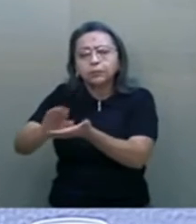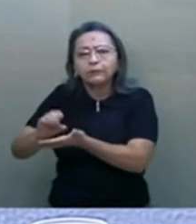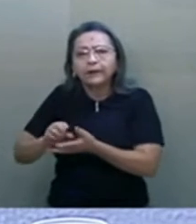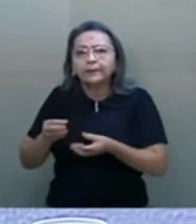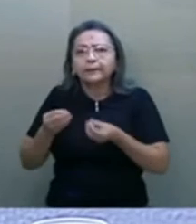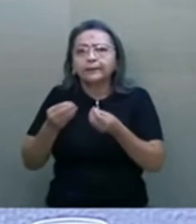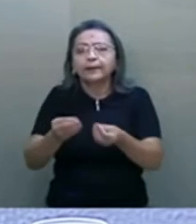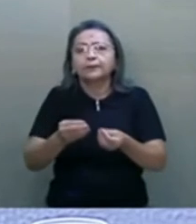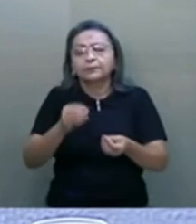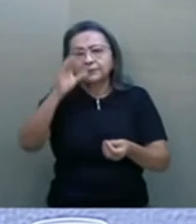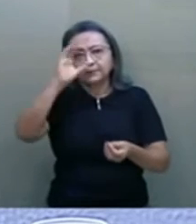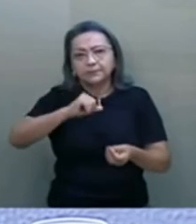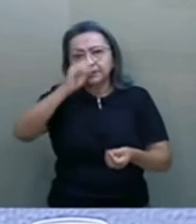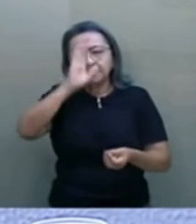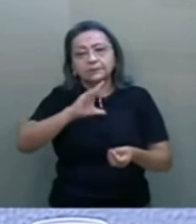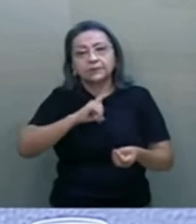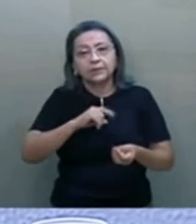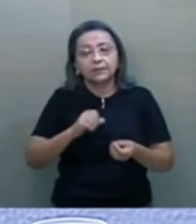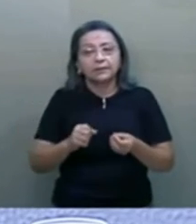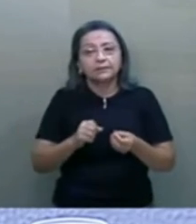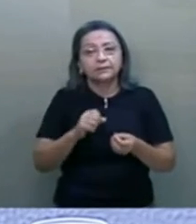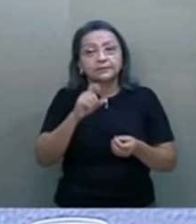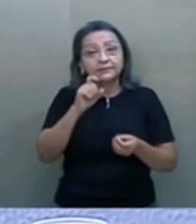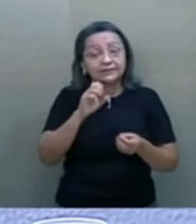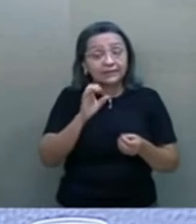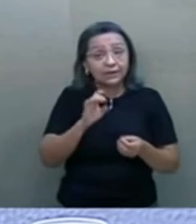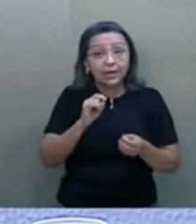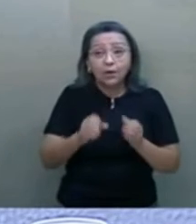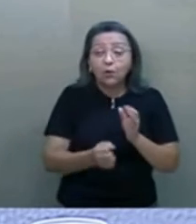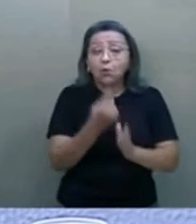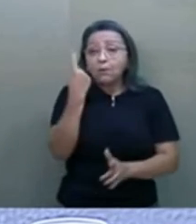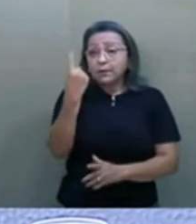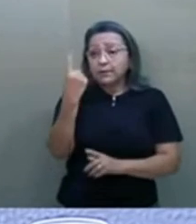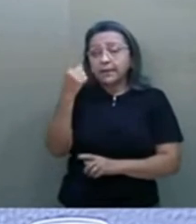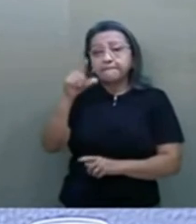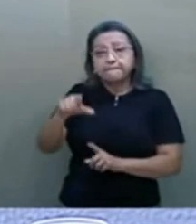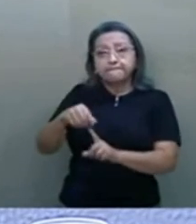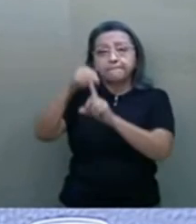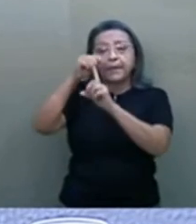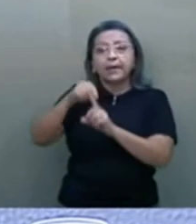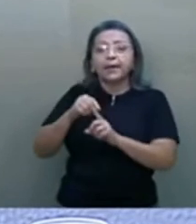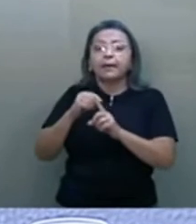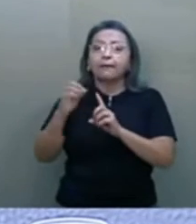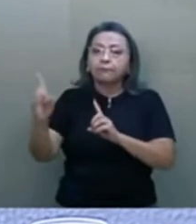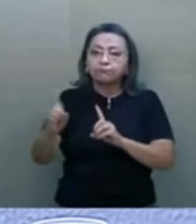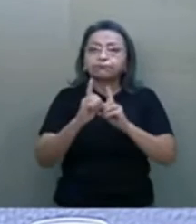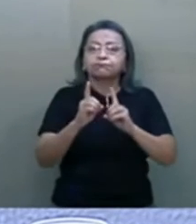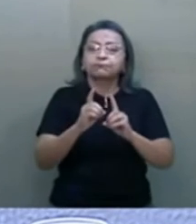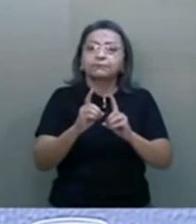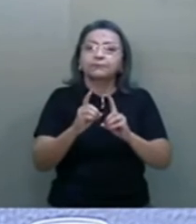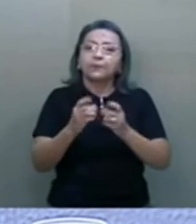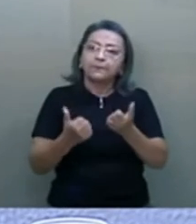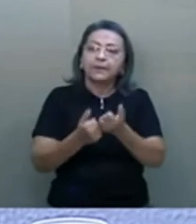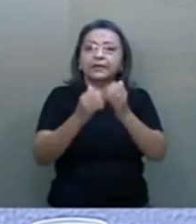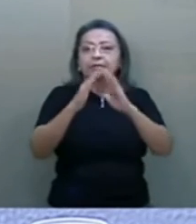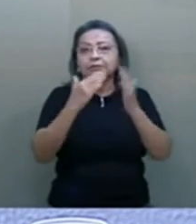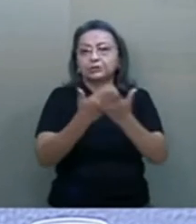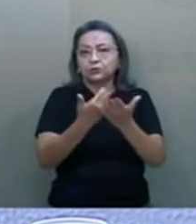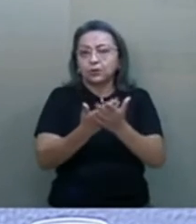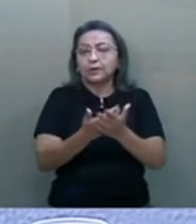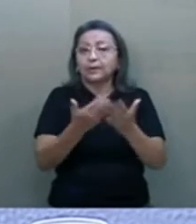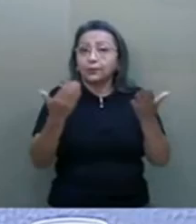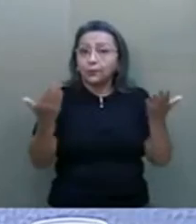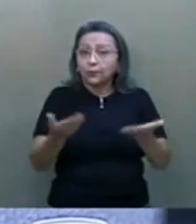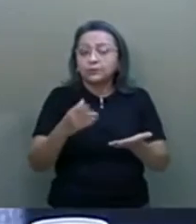brasileiros, sendo que uma das prioridades é o atendimento de escolas. Então, para escolas, hoje nós temos